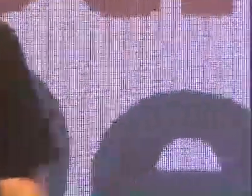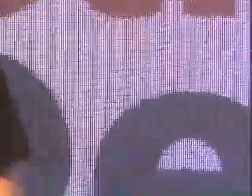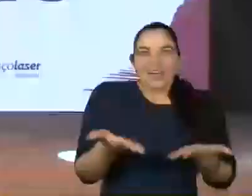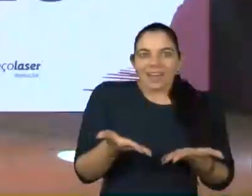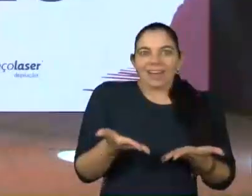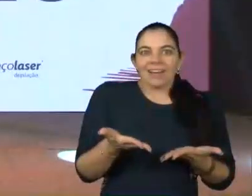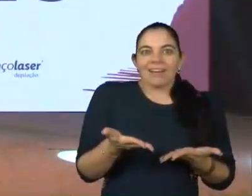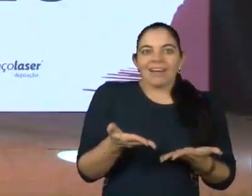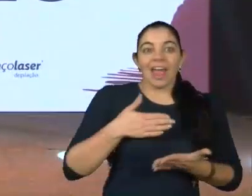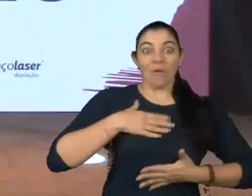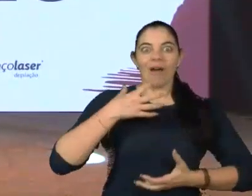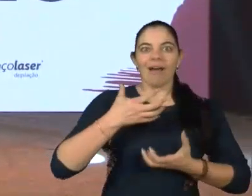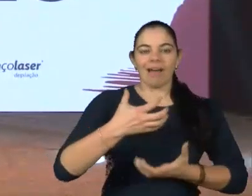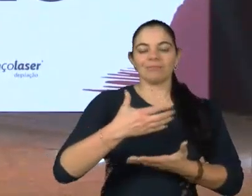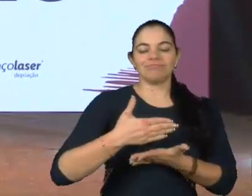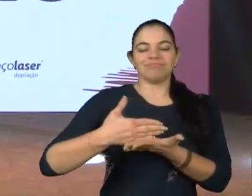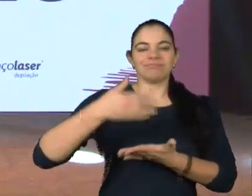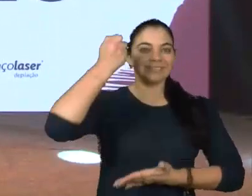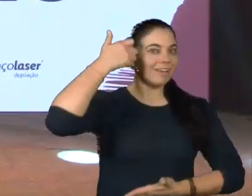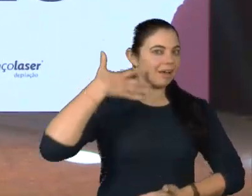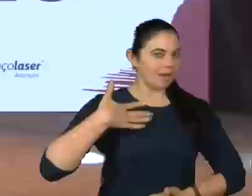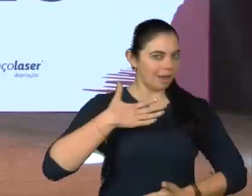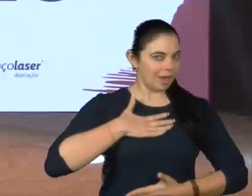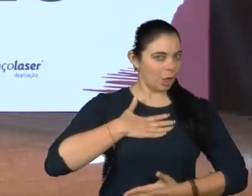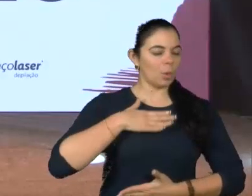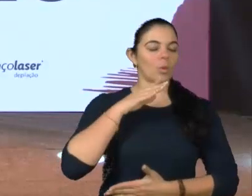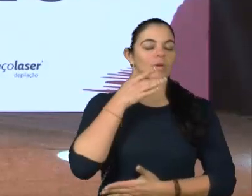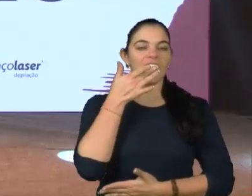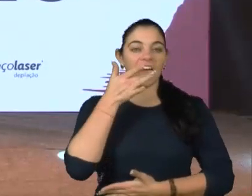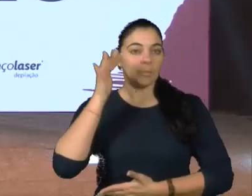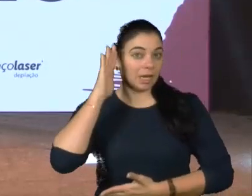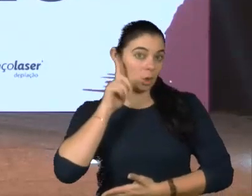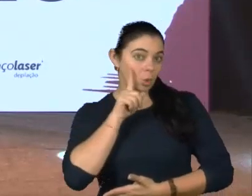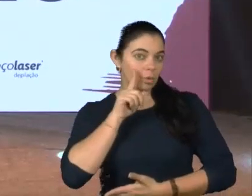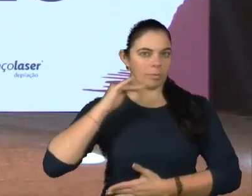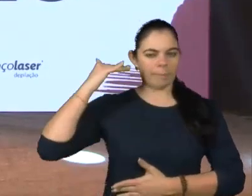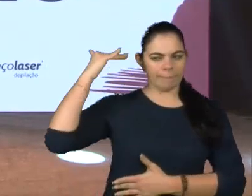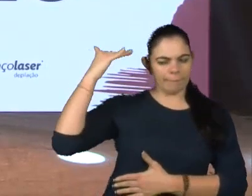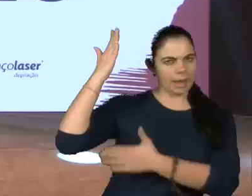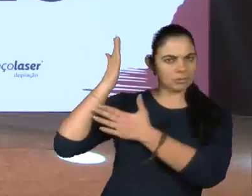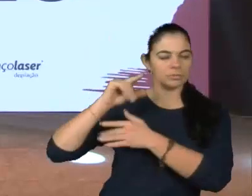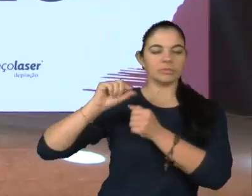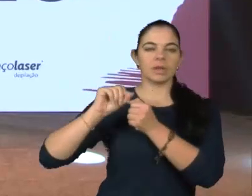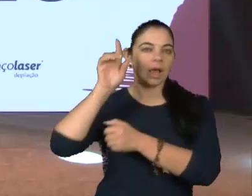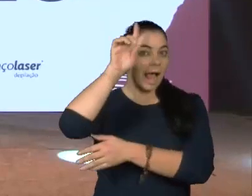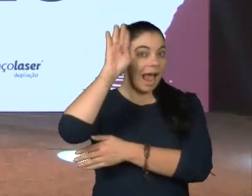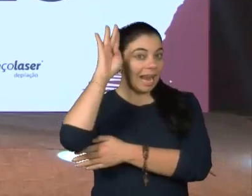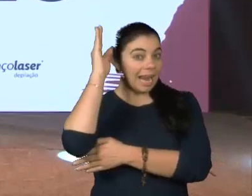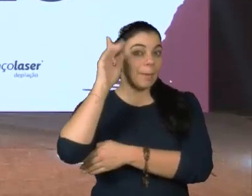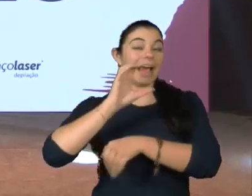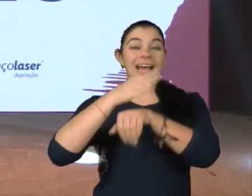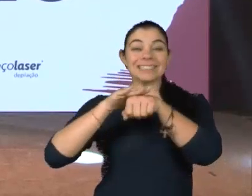começar me autodescrevendo. Eu sou um rapaz branco de estatura média, cabelos castanhos lisos,